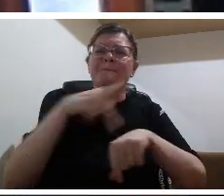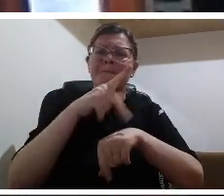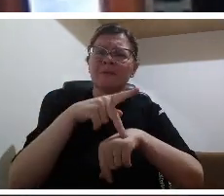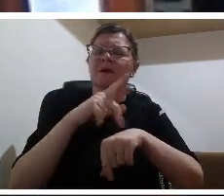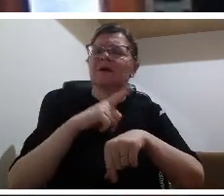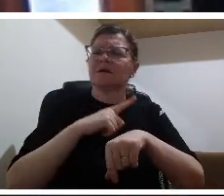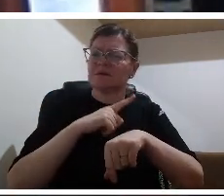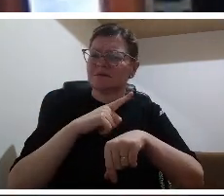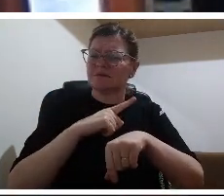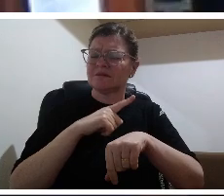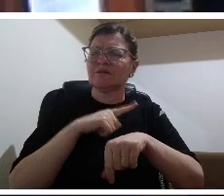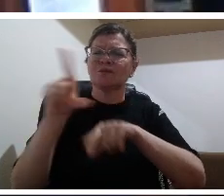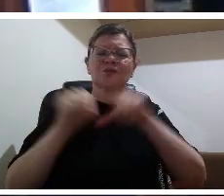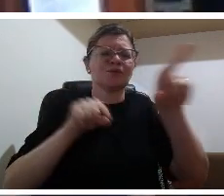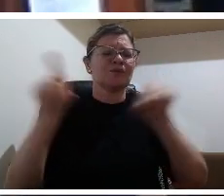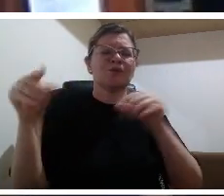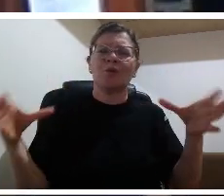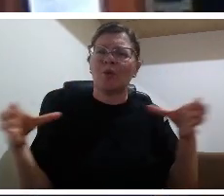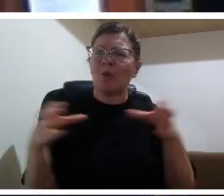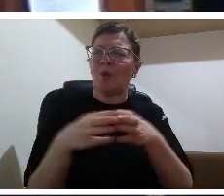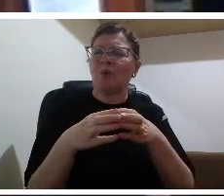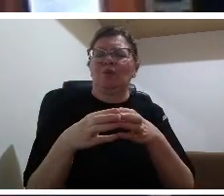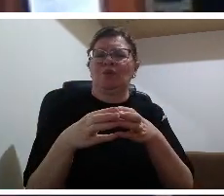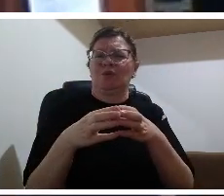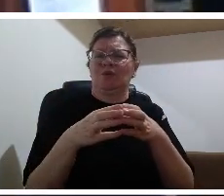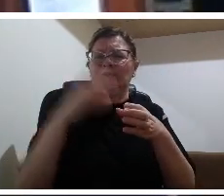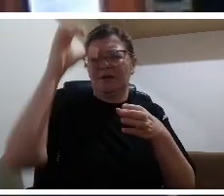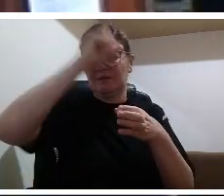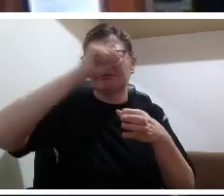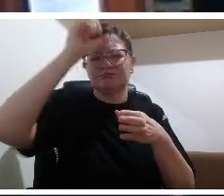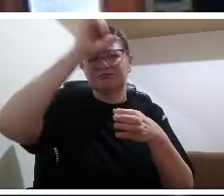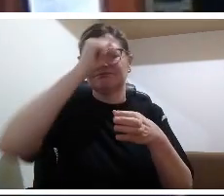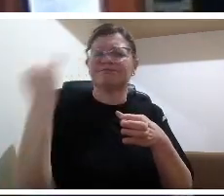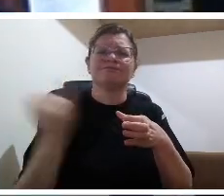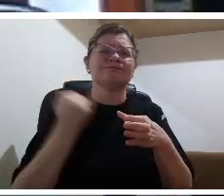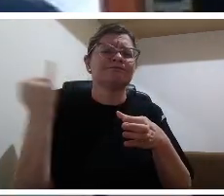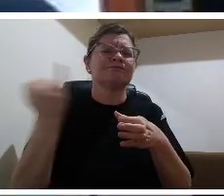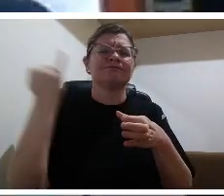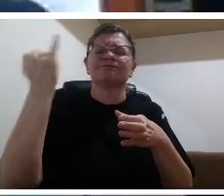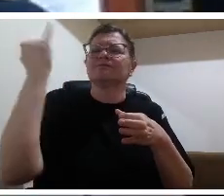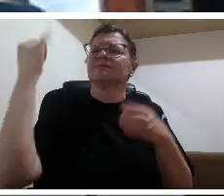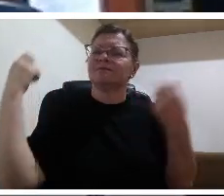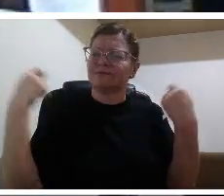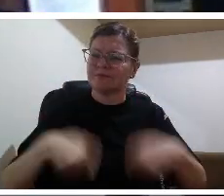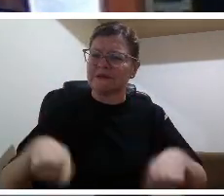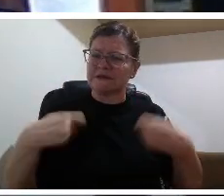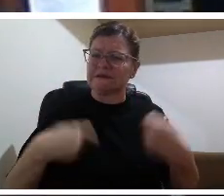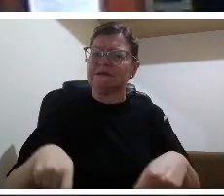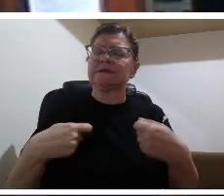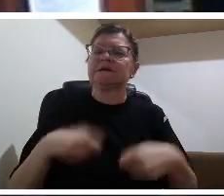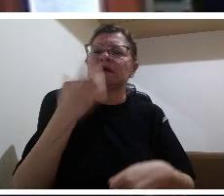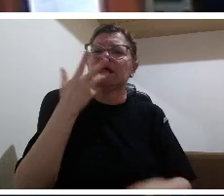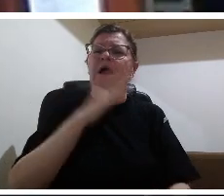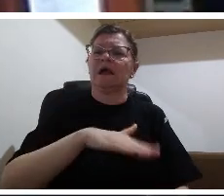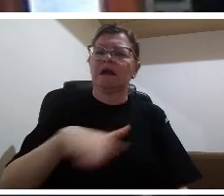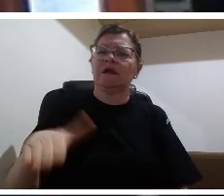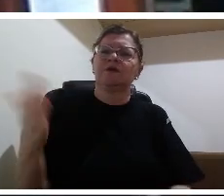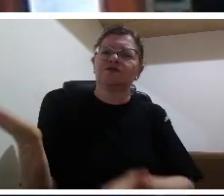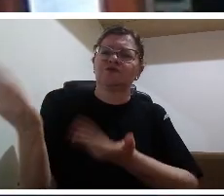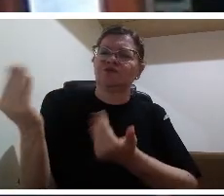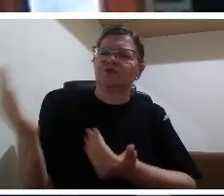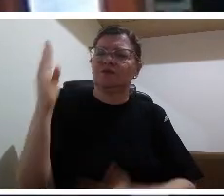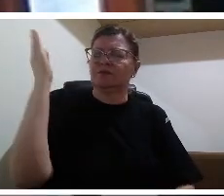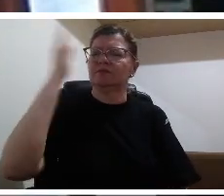crianças e jovens brasileiros na escola ora no currículo